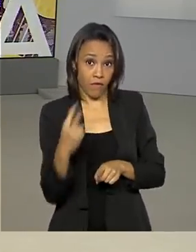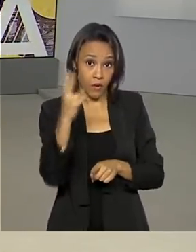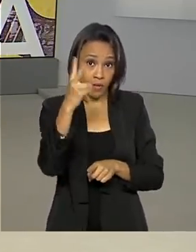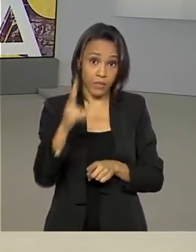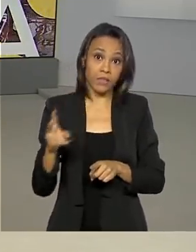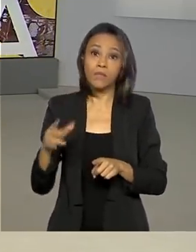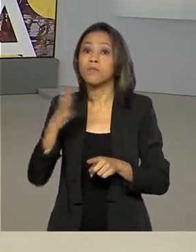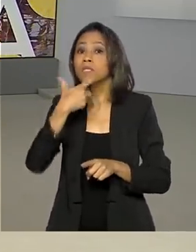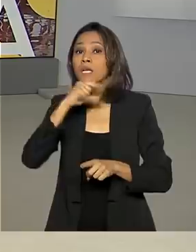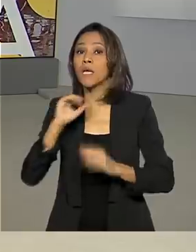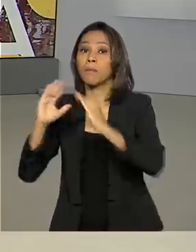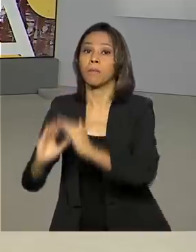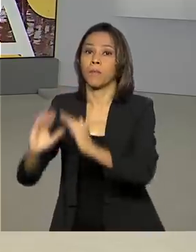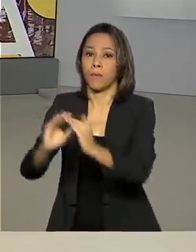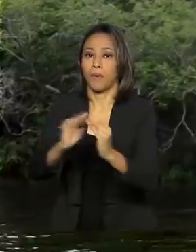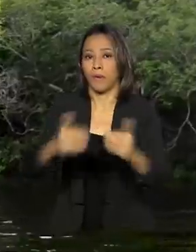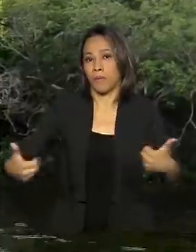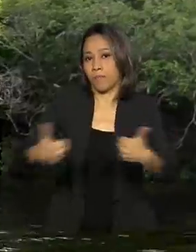comunidades locais.